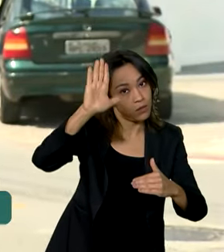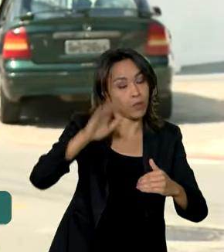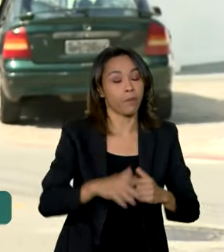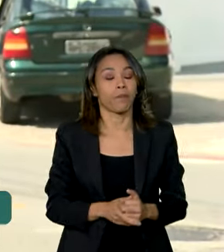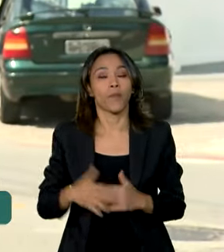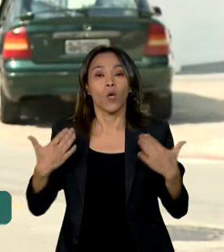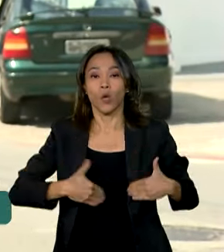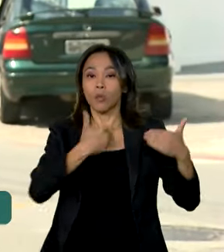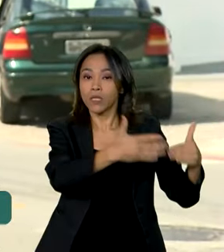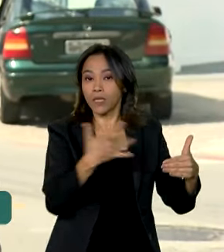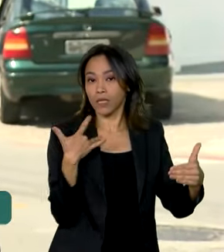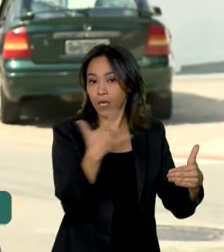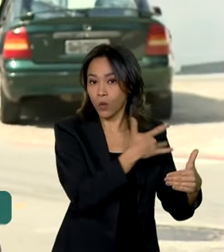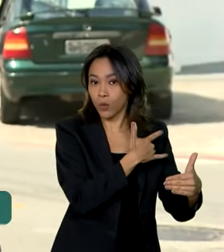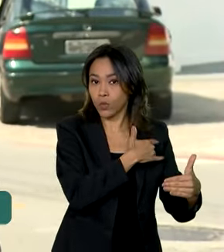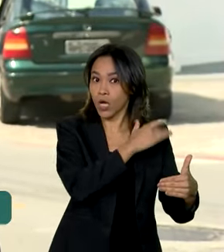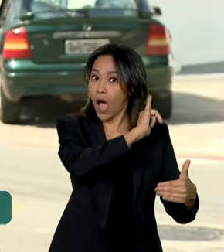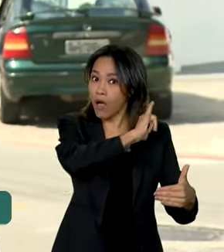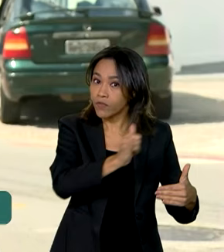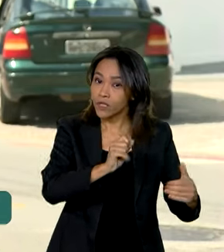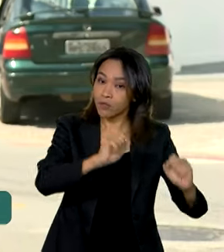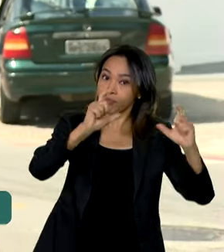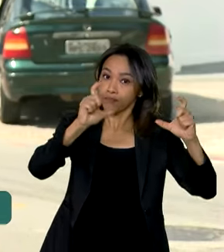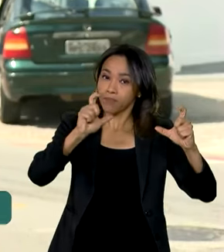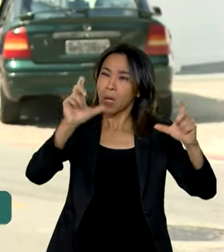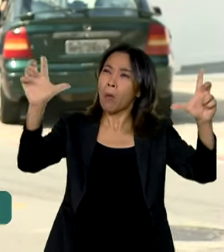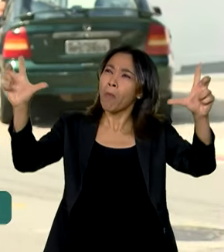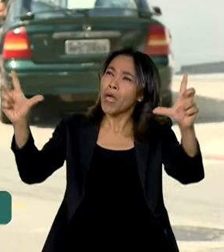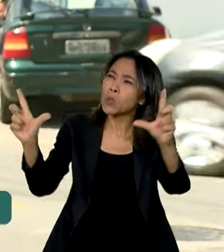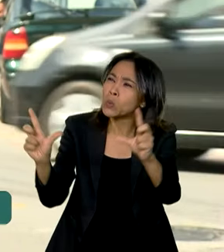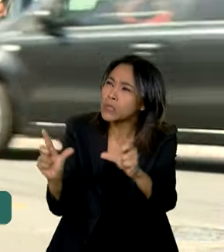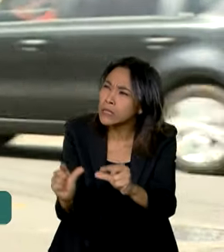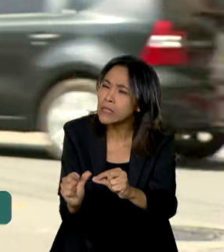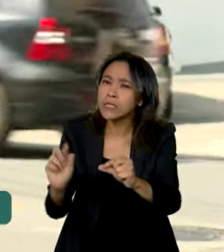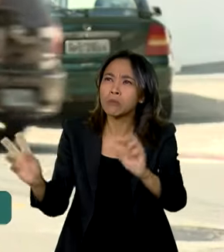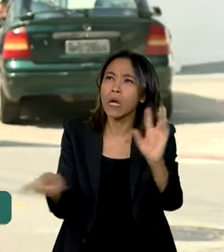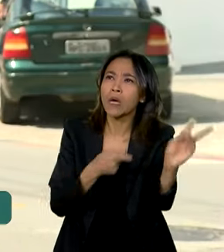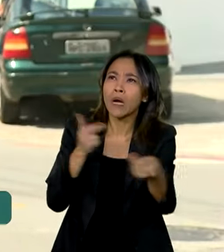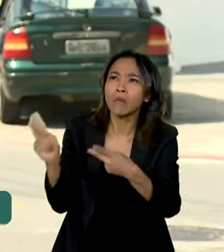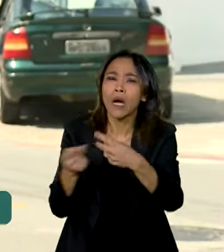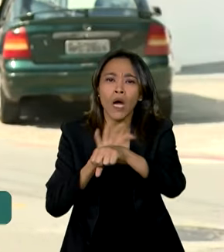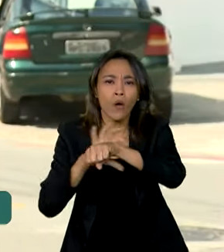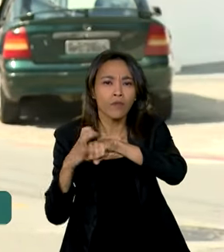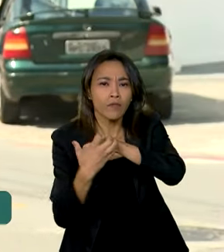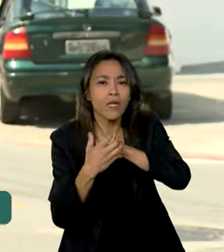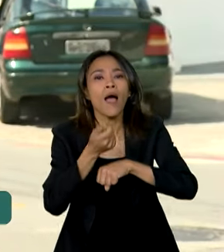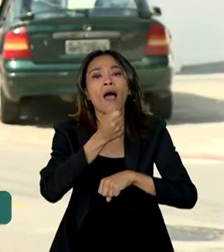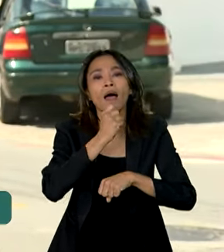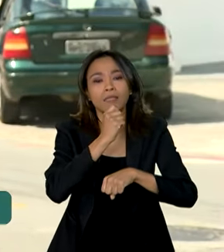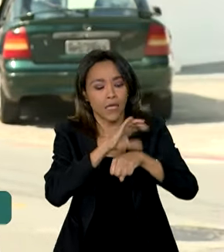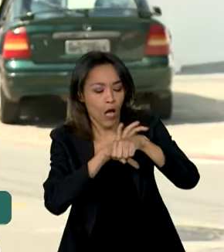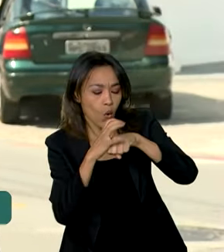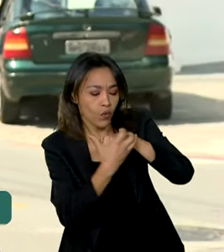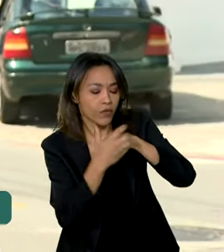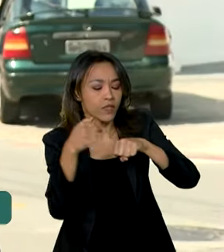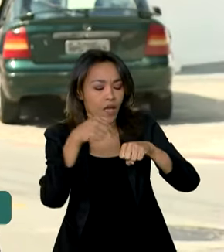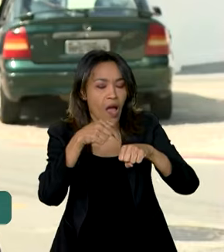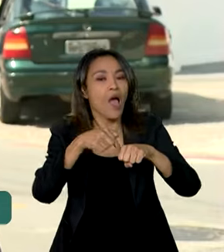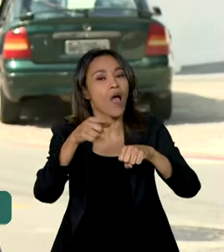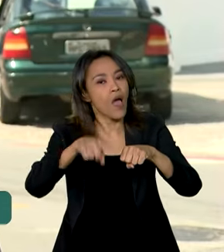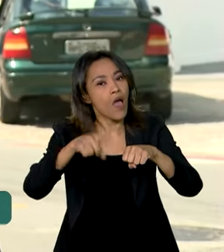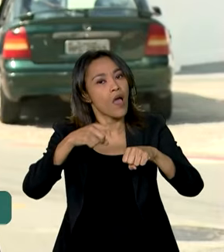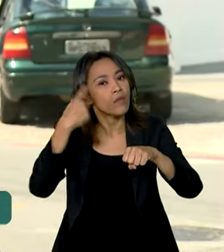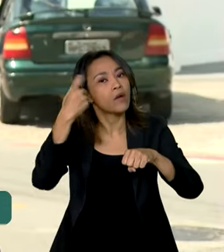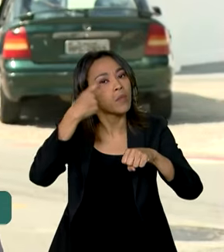Saúde alerta que mesmo com o menor número de casos de covid-19 agora, a covid ainda é uma doença com grande